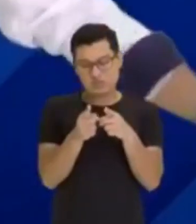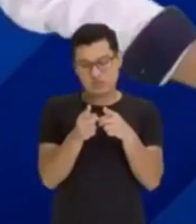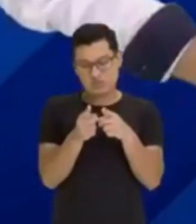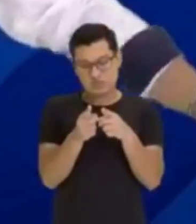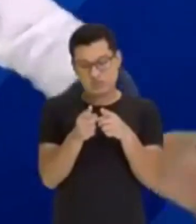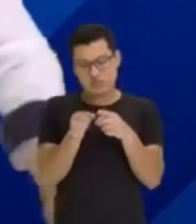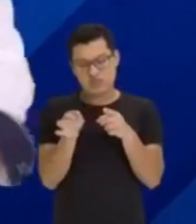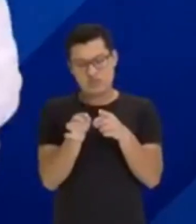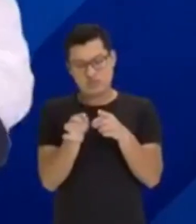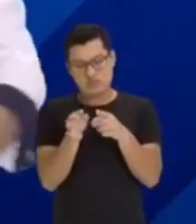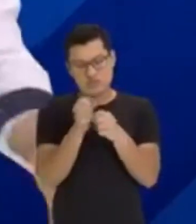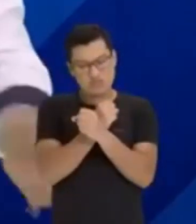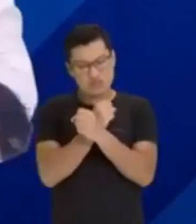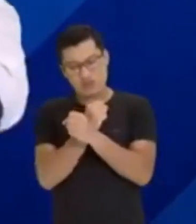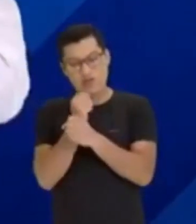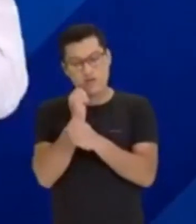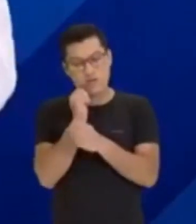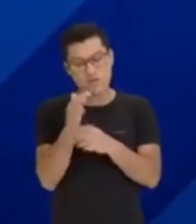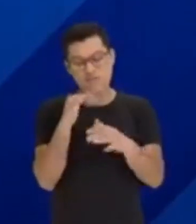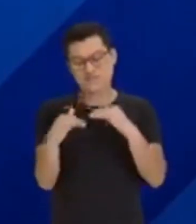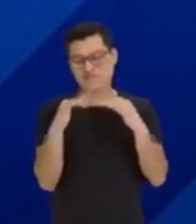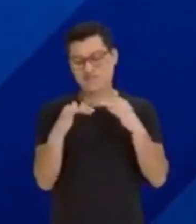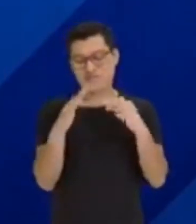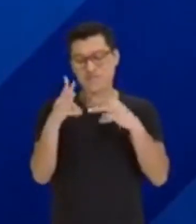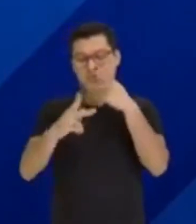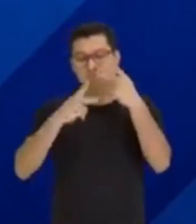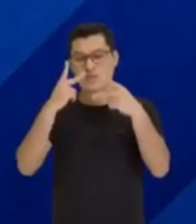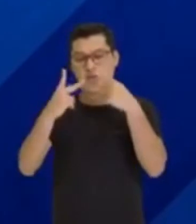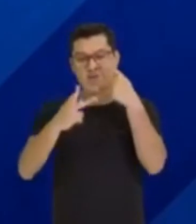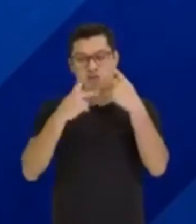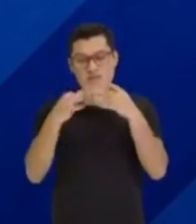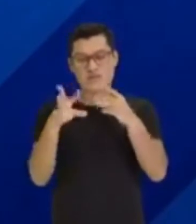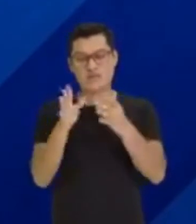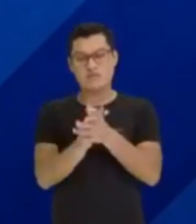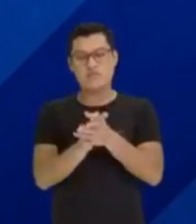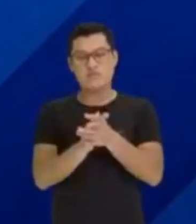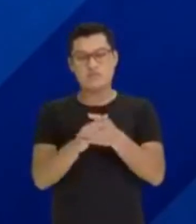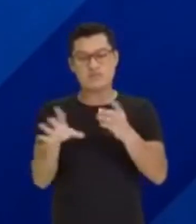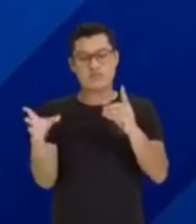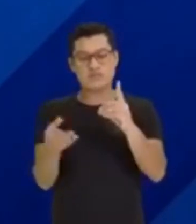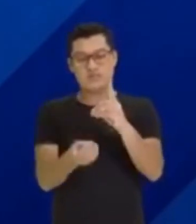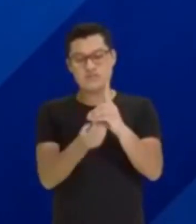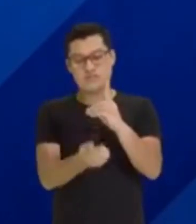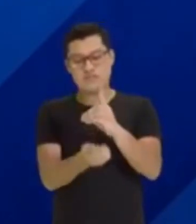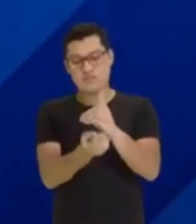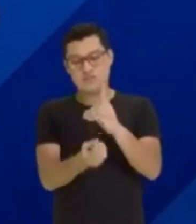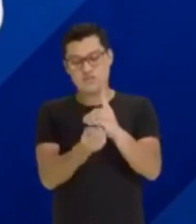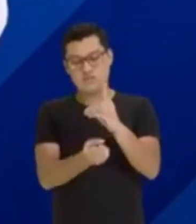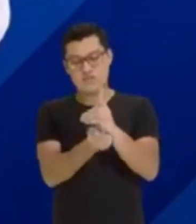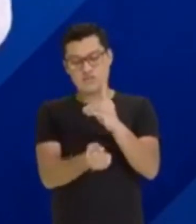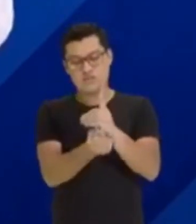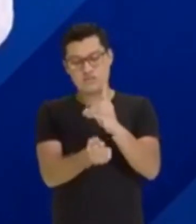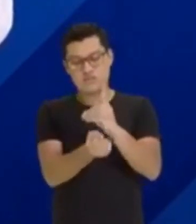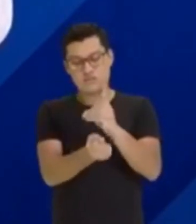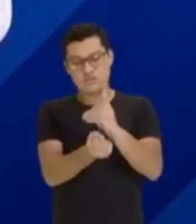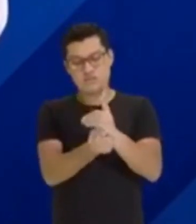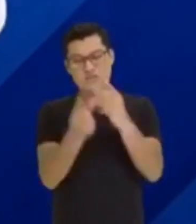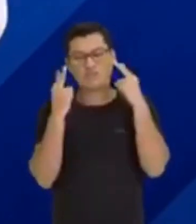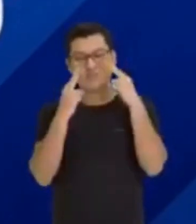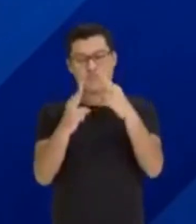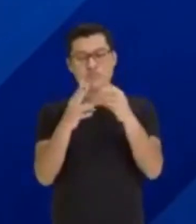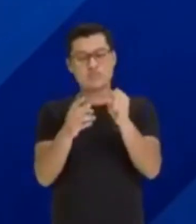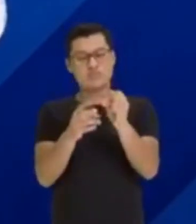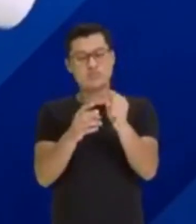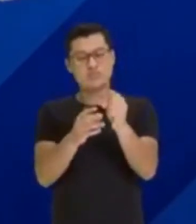Quanto menos apertado tu consegue te locomover. Eu estou falando da densidade do papel. Quando a bolinha era maior, a